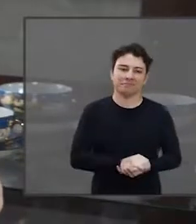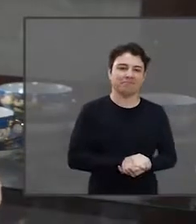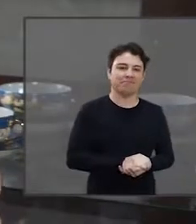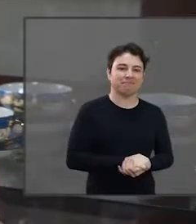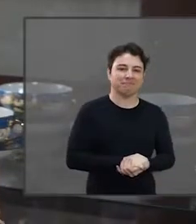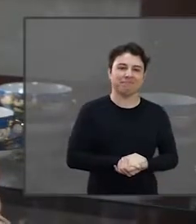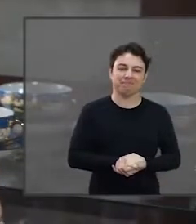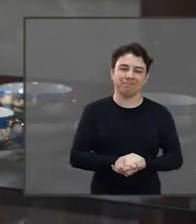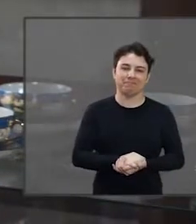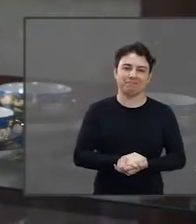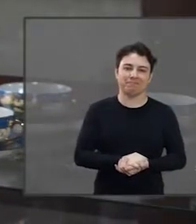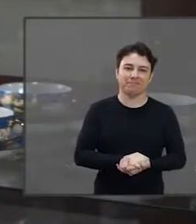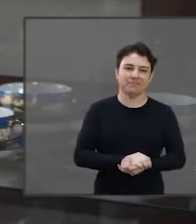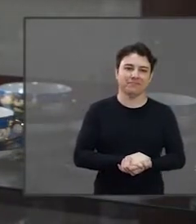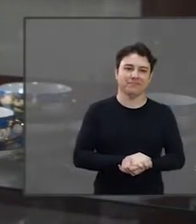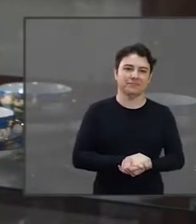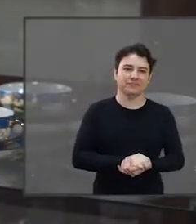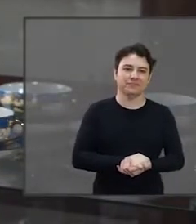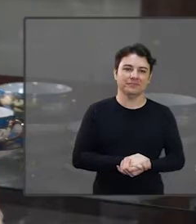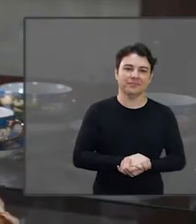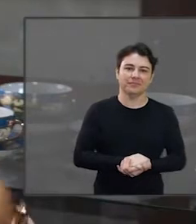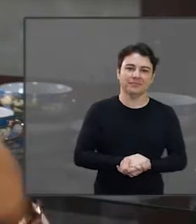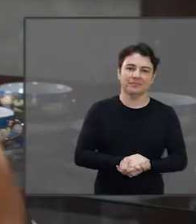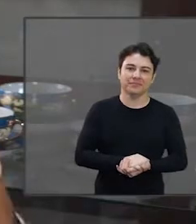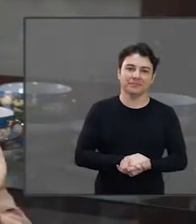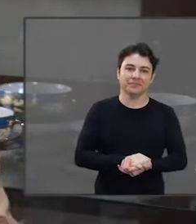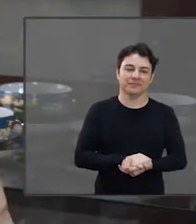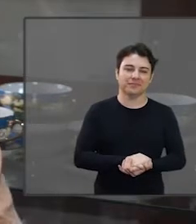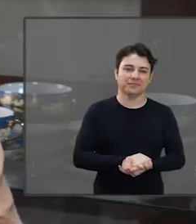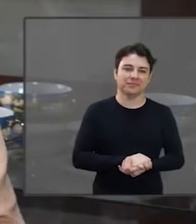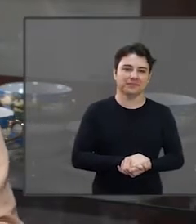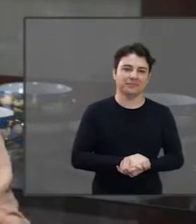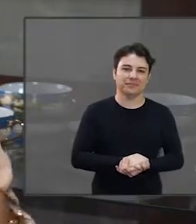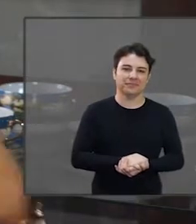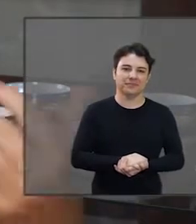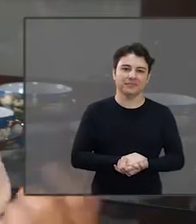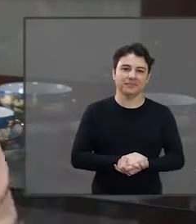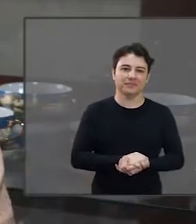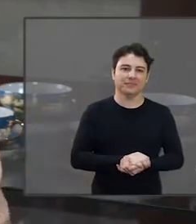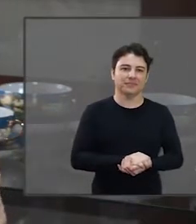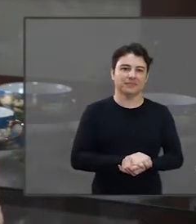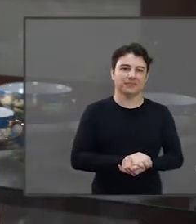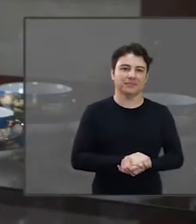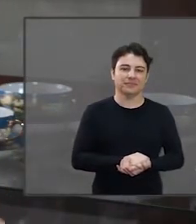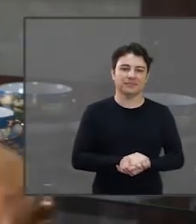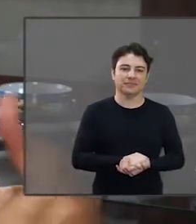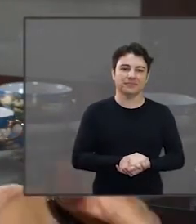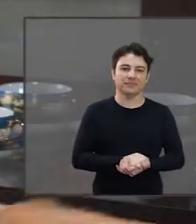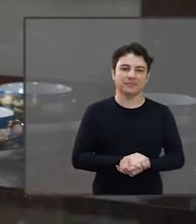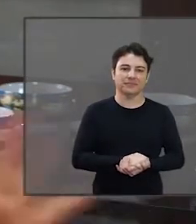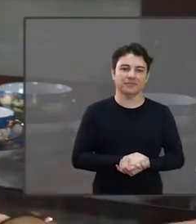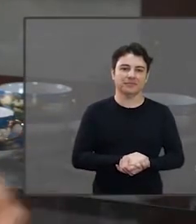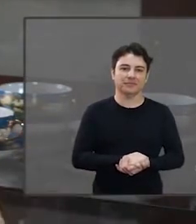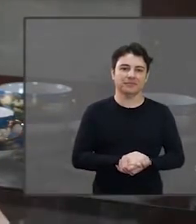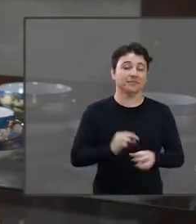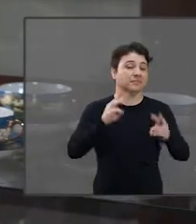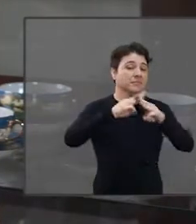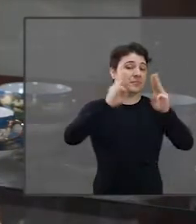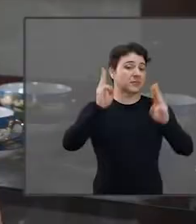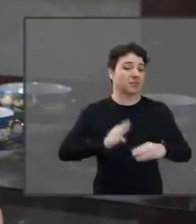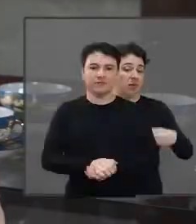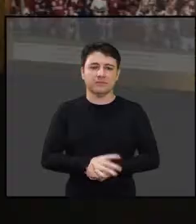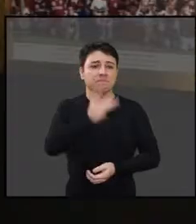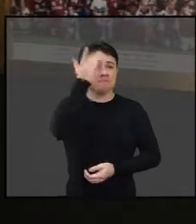a narração de alguns gols. Além de poder também fazer um passeio pelo estádio dentro da área que é